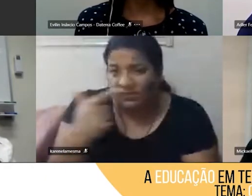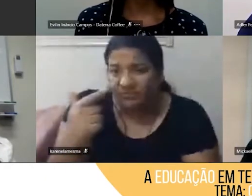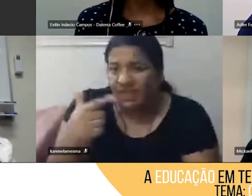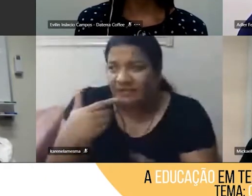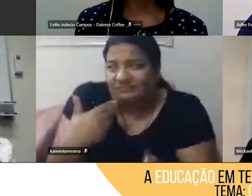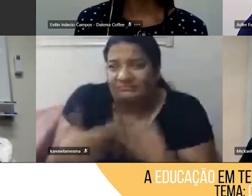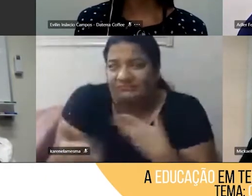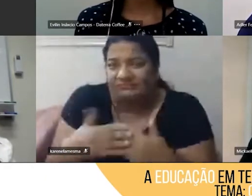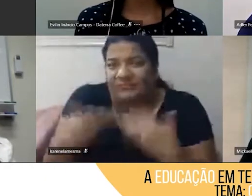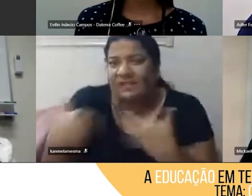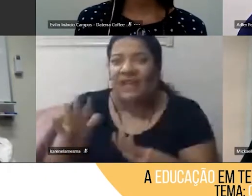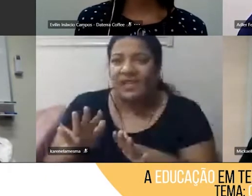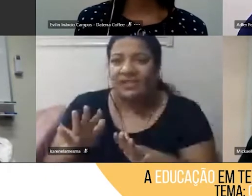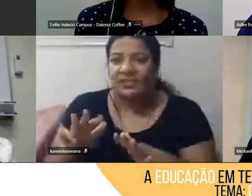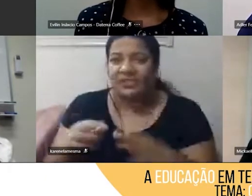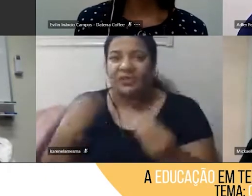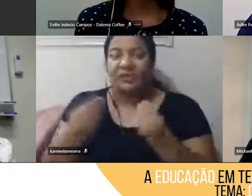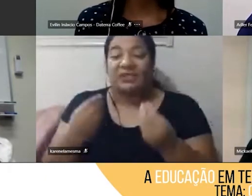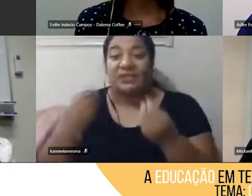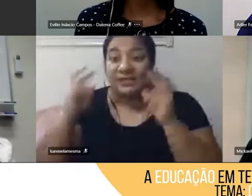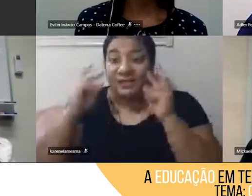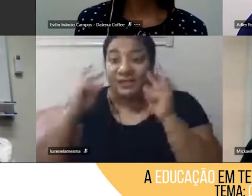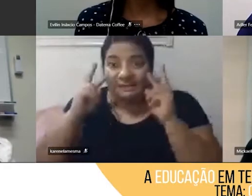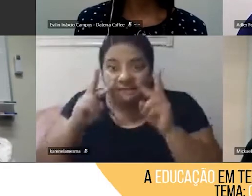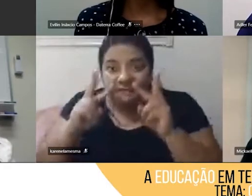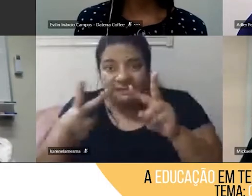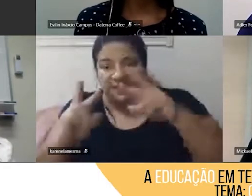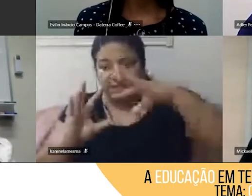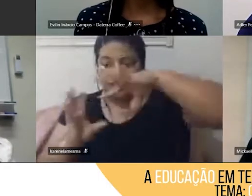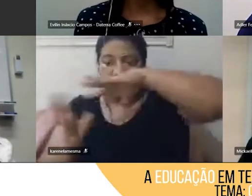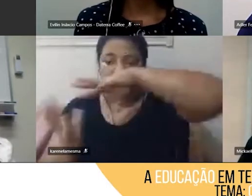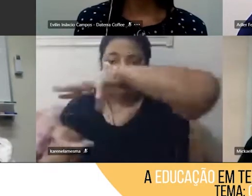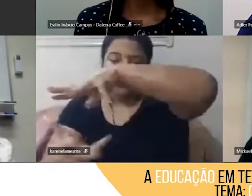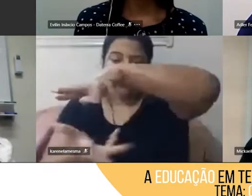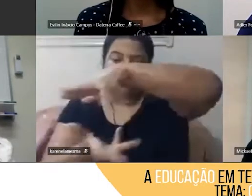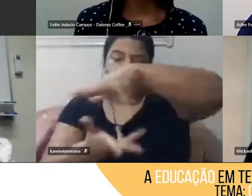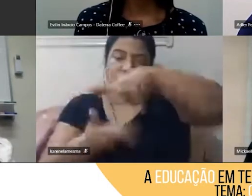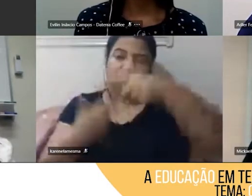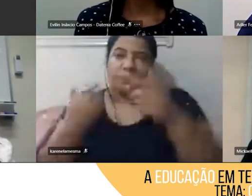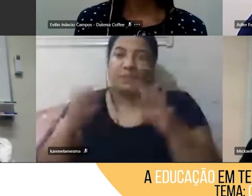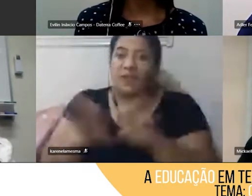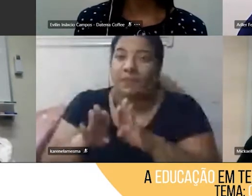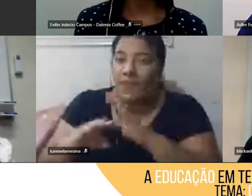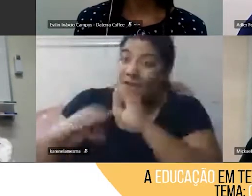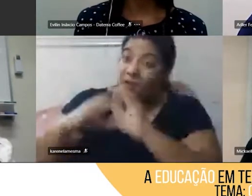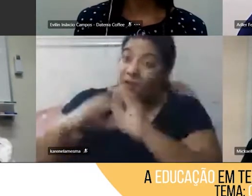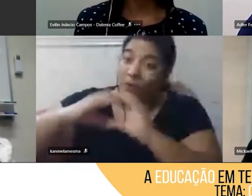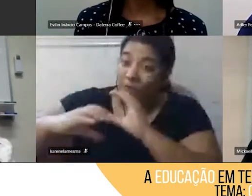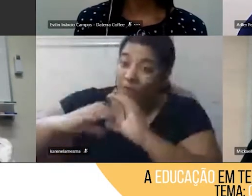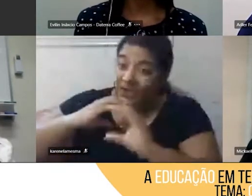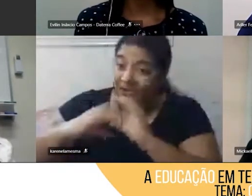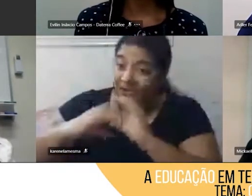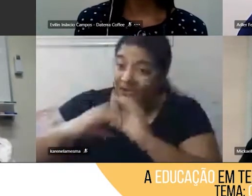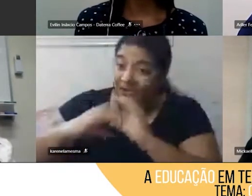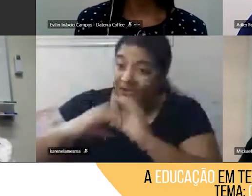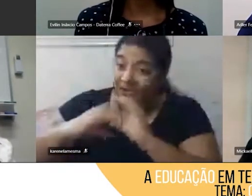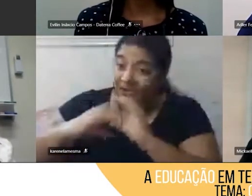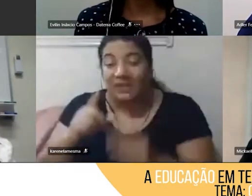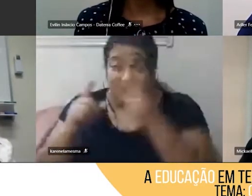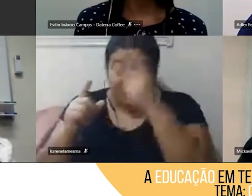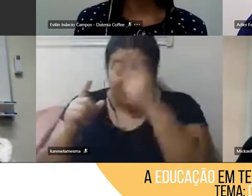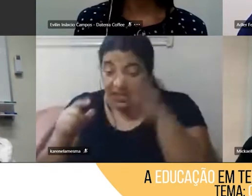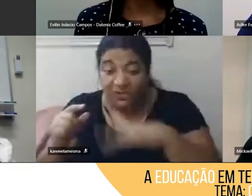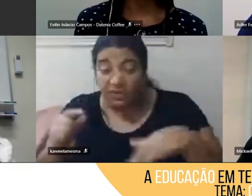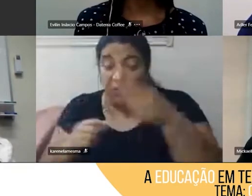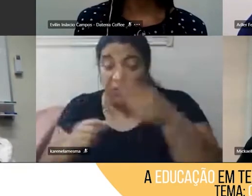ter. A gente não vai ter essa visão de mundo. Fora a comunicação que a gente tem que ter para conseguir entreter o público, o trabalho em